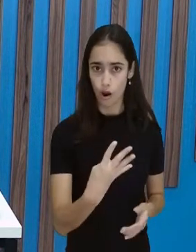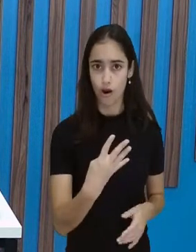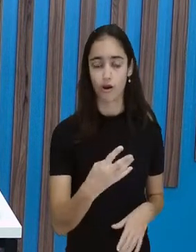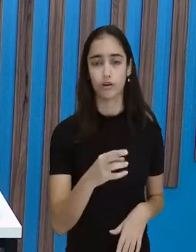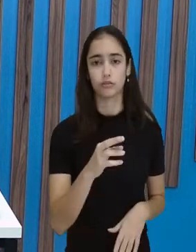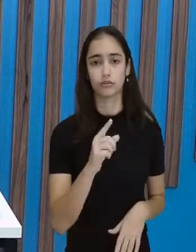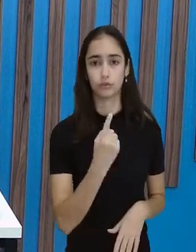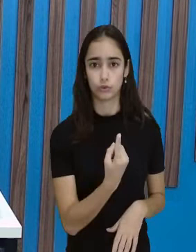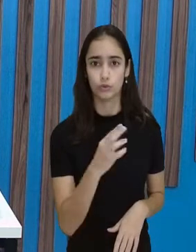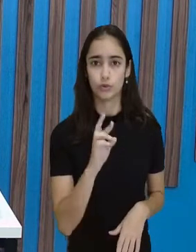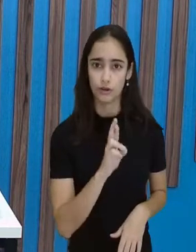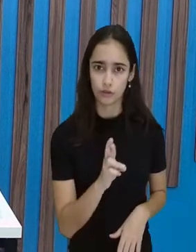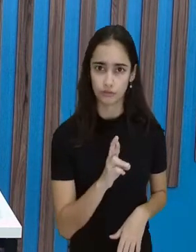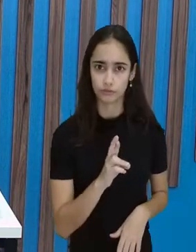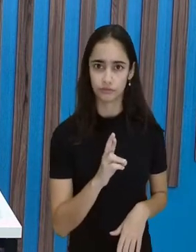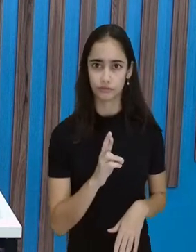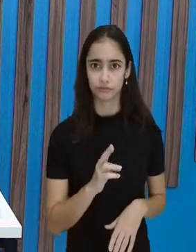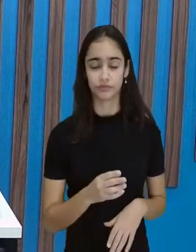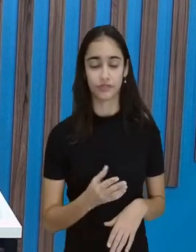que Eduarda possui.